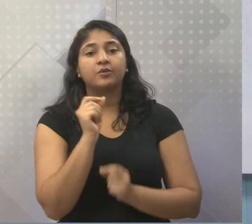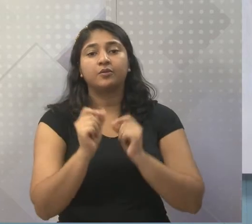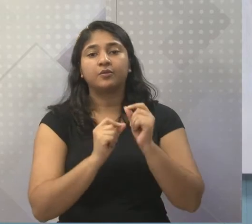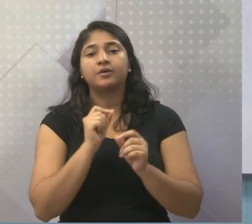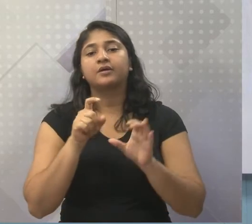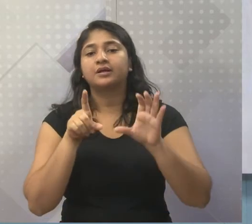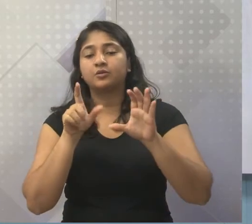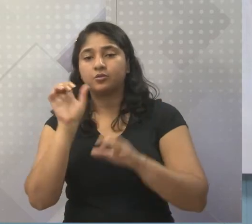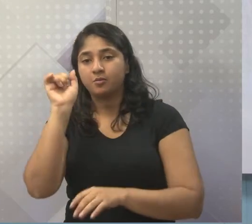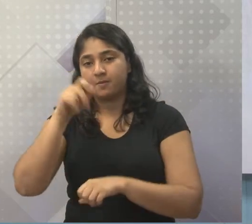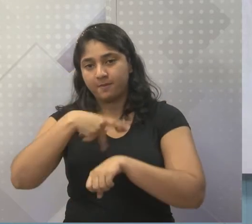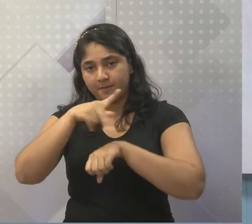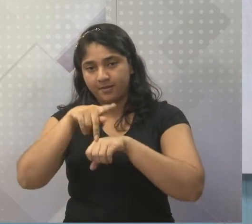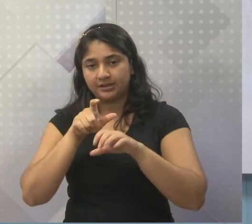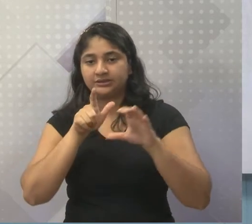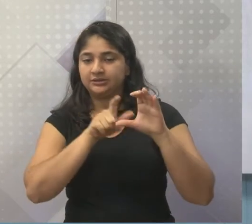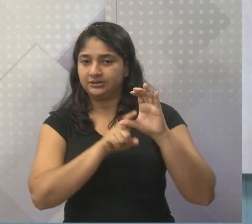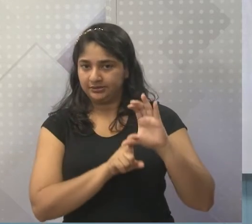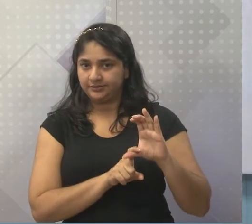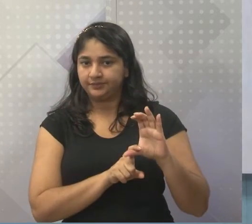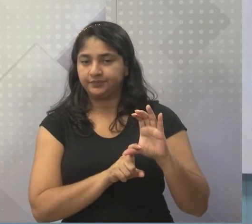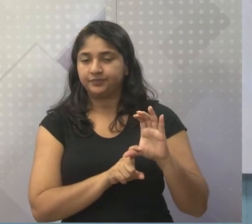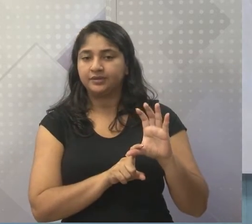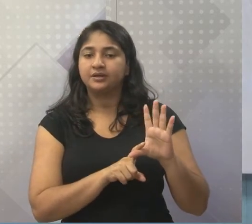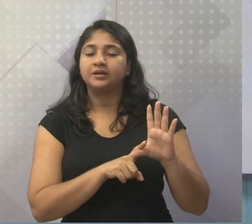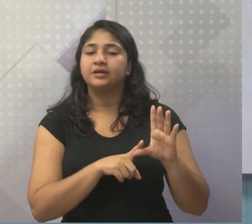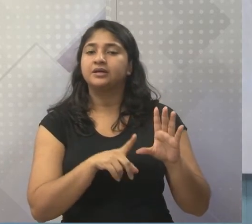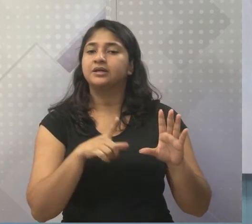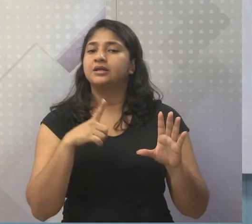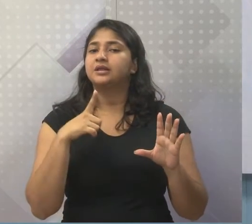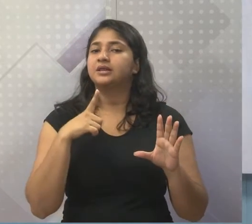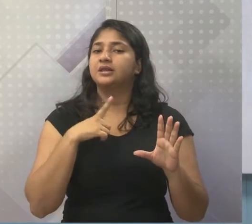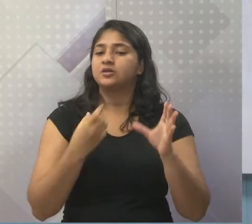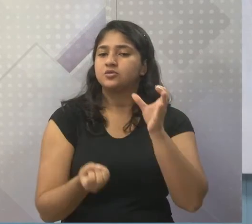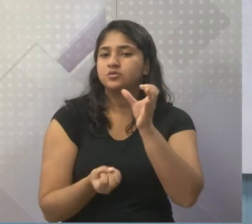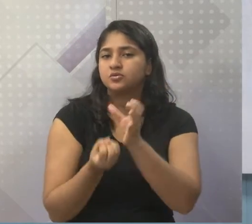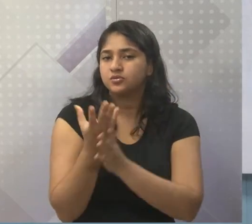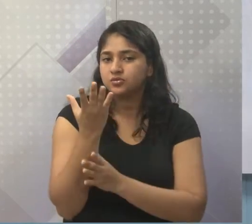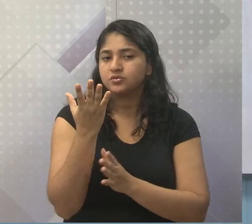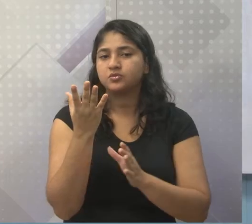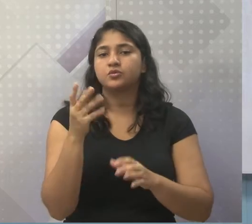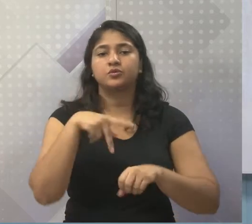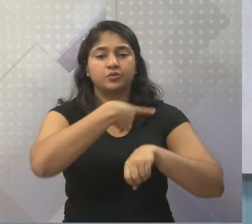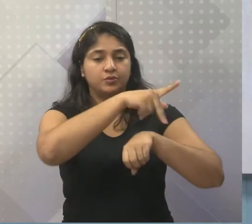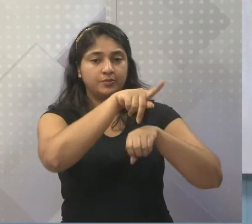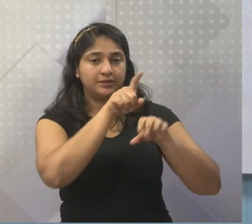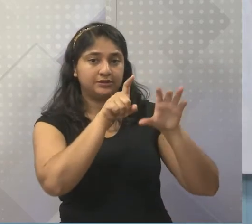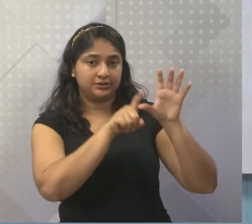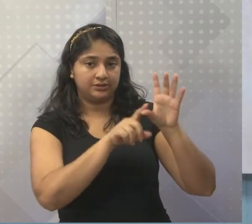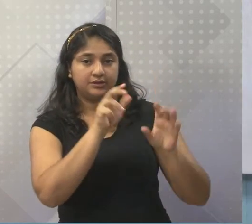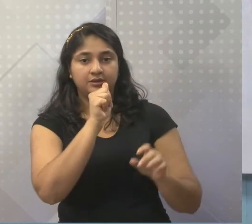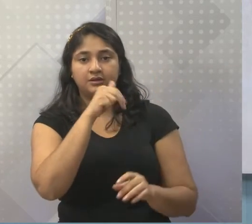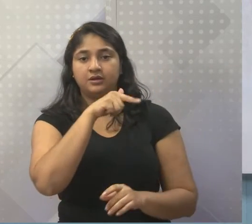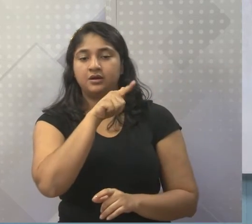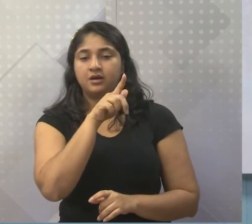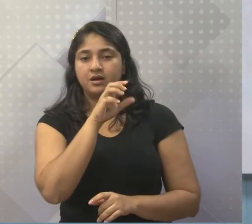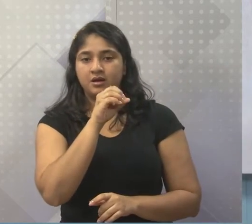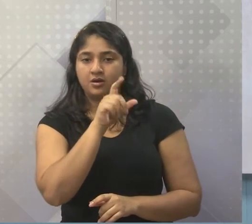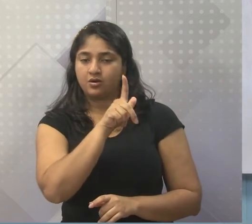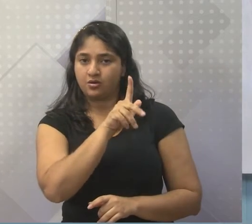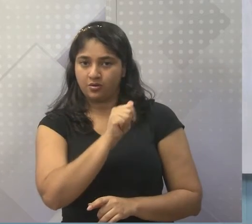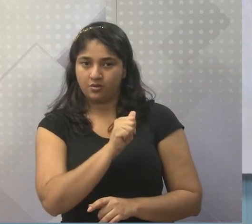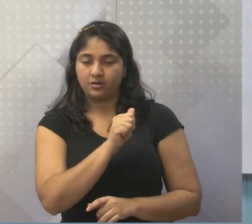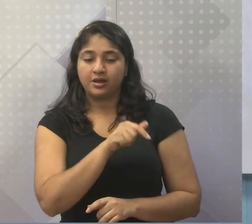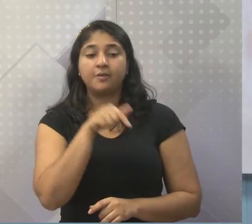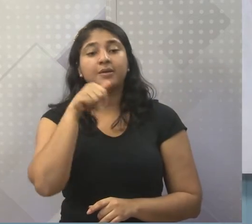Angola, tá, gente? Pelo que eu estudei, pesquisei, tem a origem em Angola. Mas aqui no Brasil foi criada a capoeira, né?